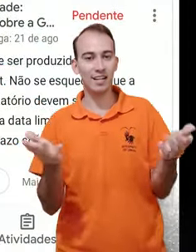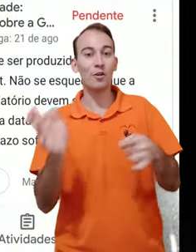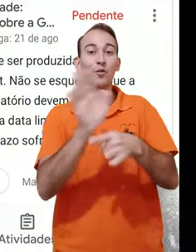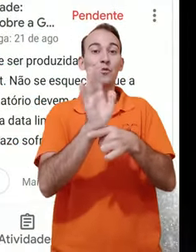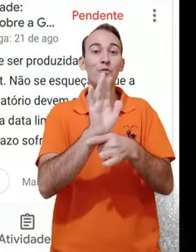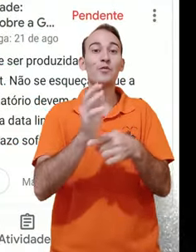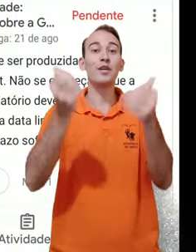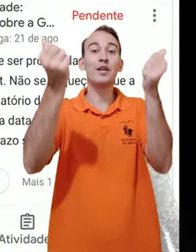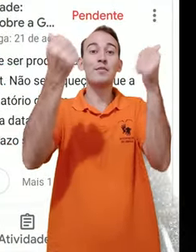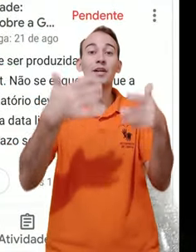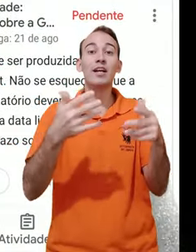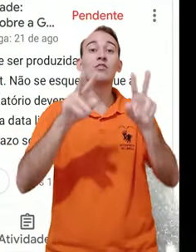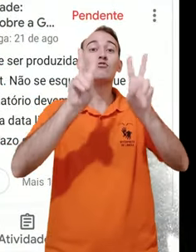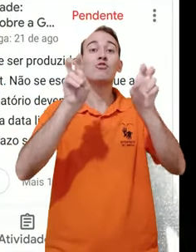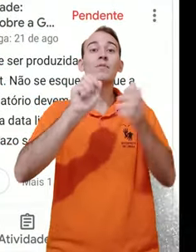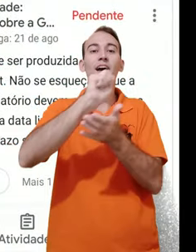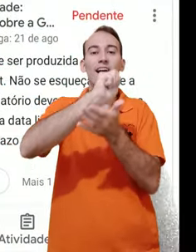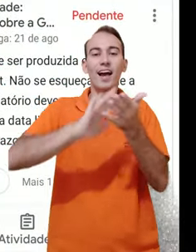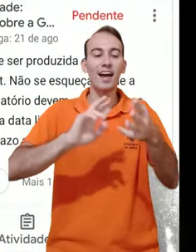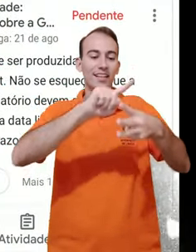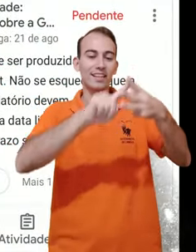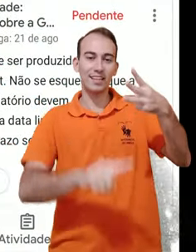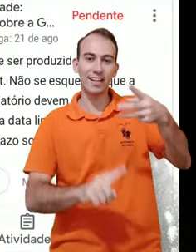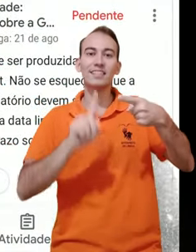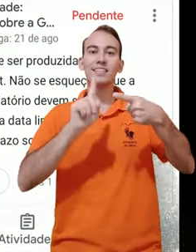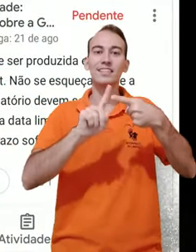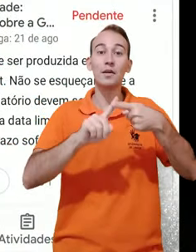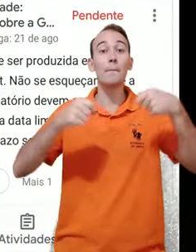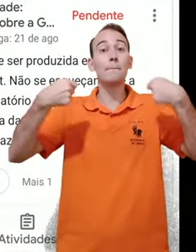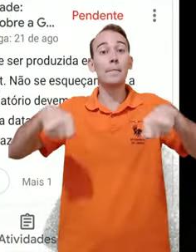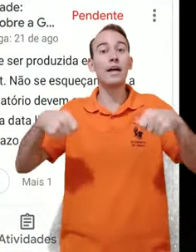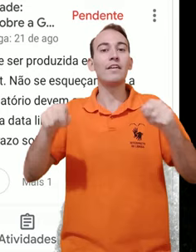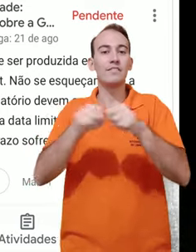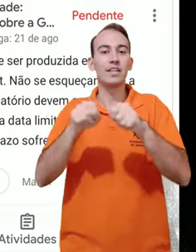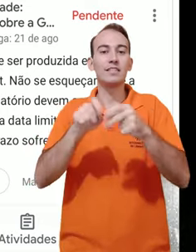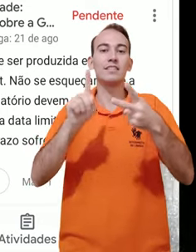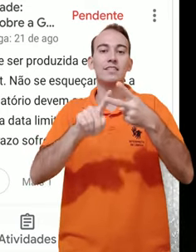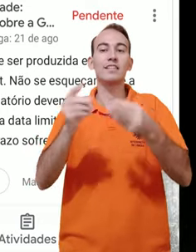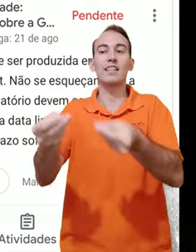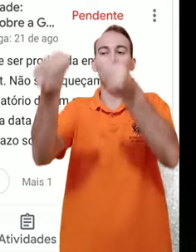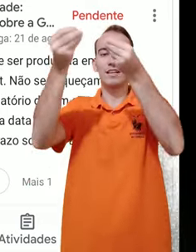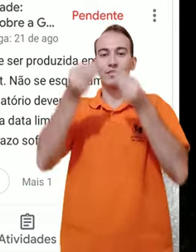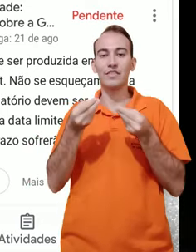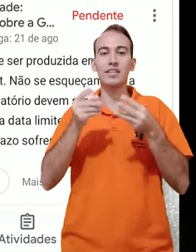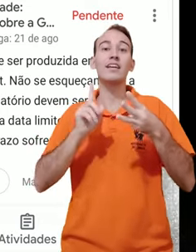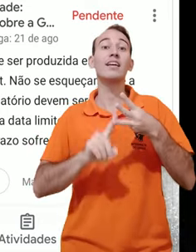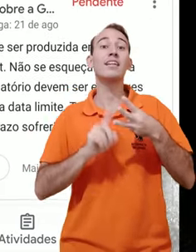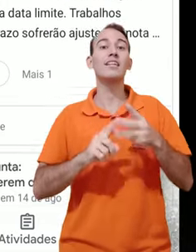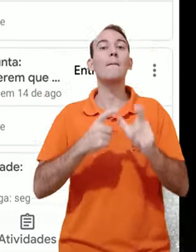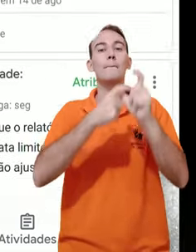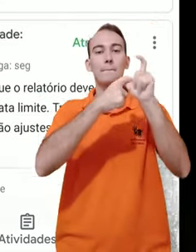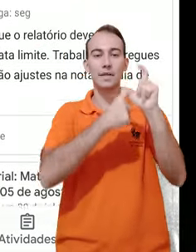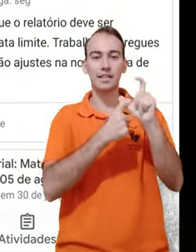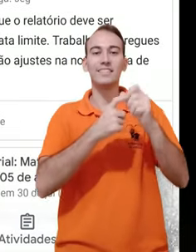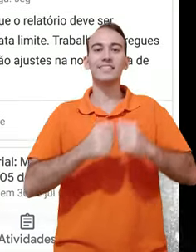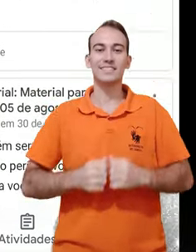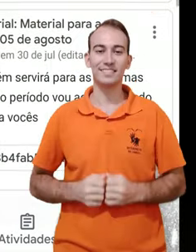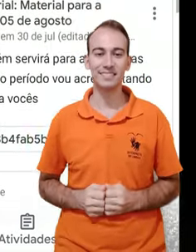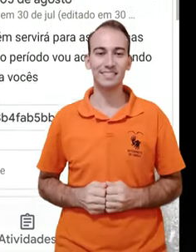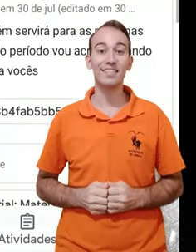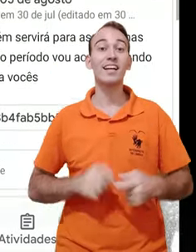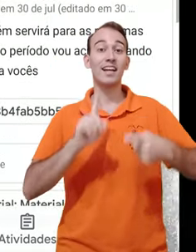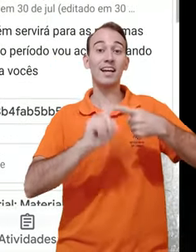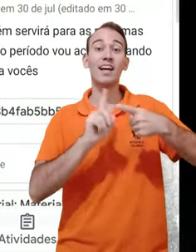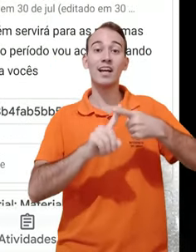Olá, neste vídeo mostrarei a diferença entre atividades atribuídas, devolvidas e pendentes. Atividade atribuída é uma